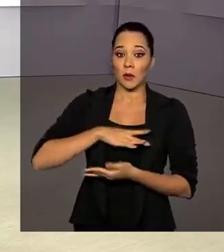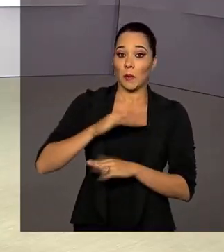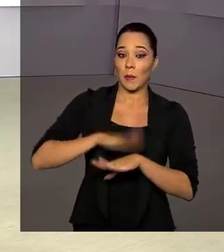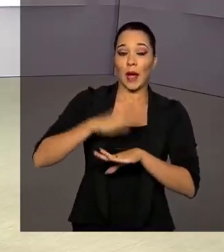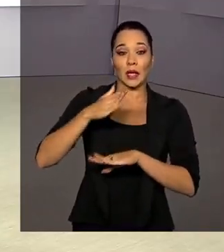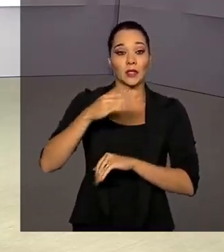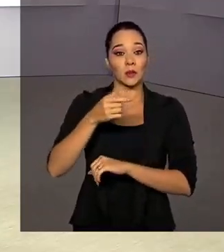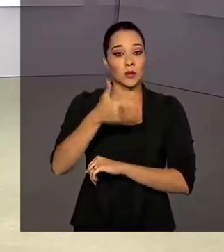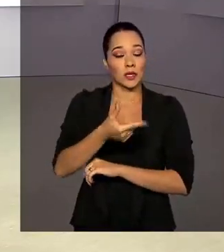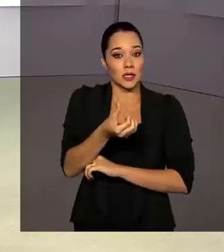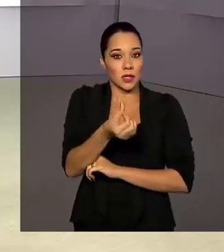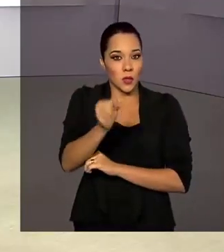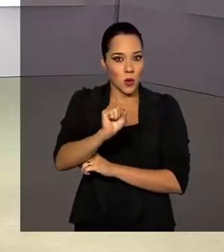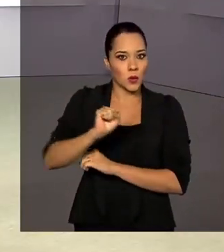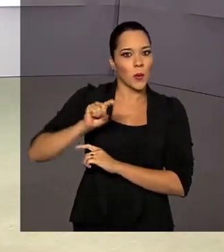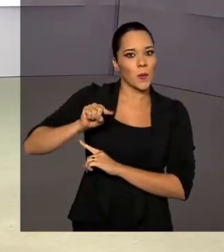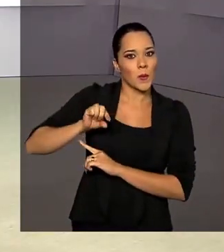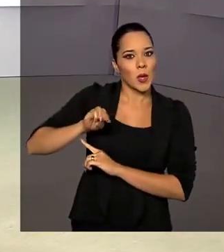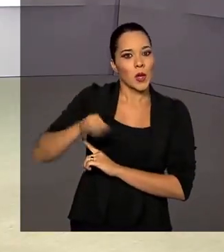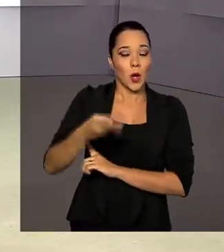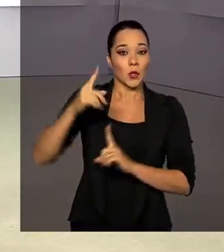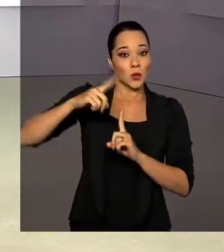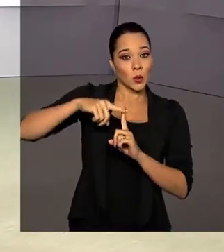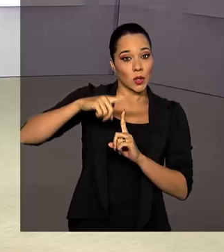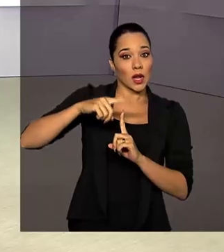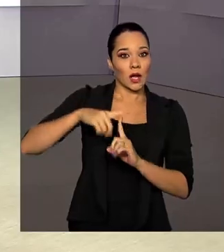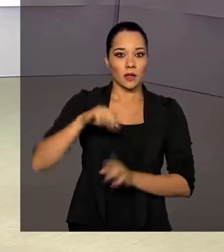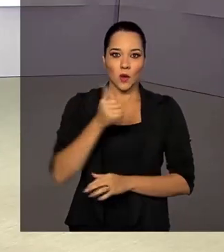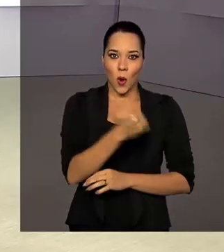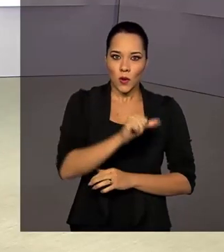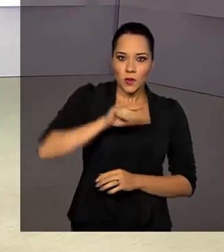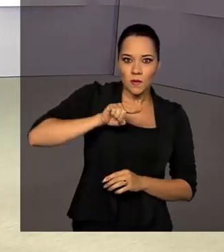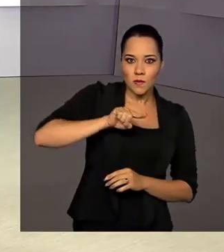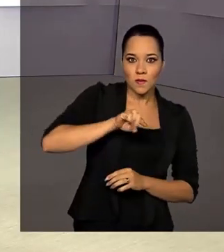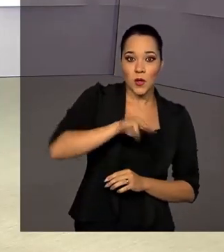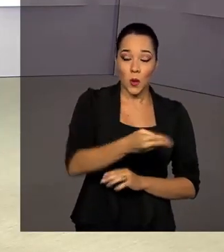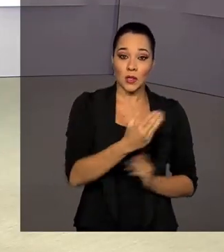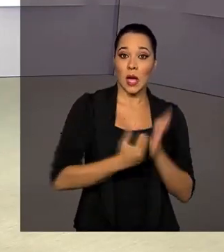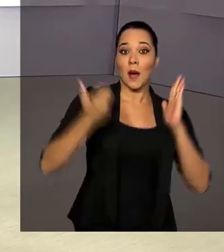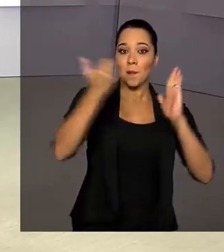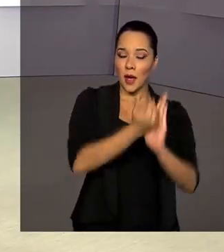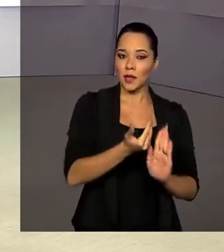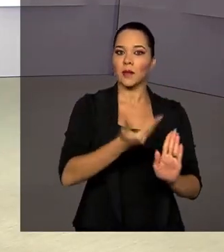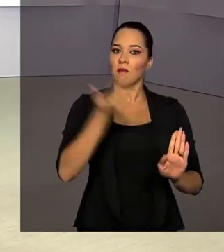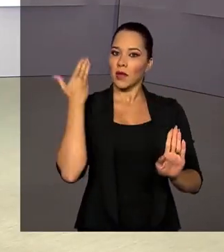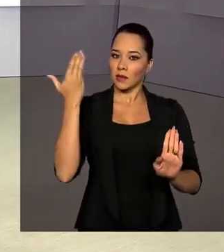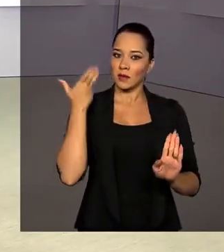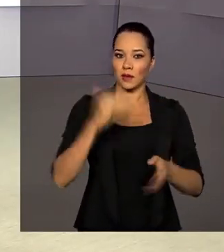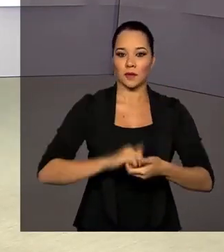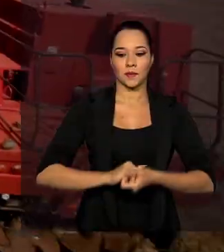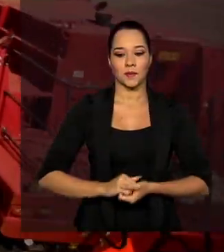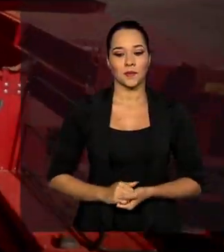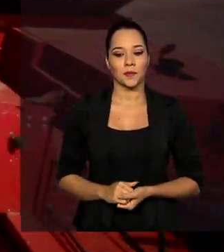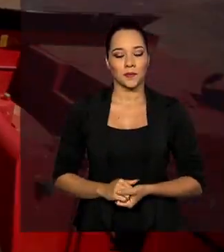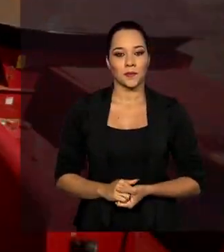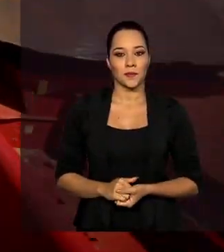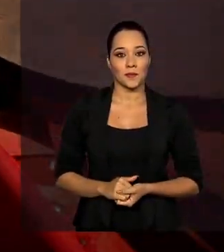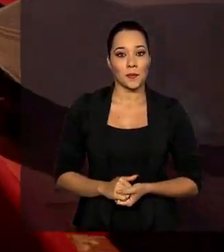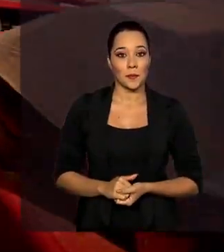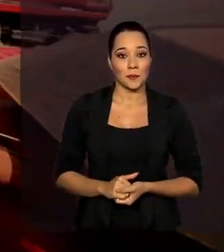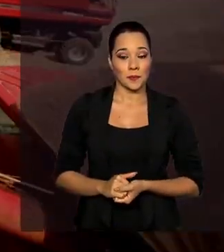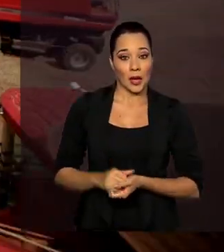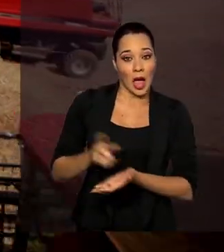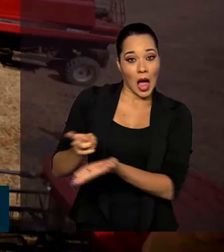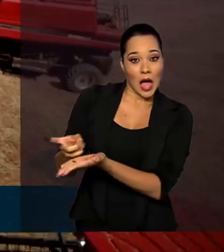milhões de toneladas. 11 milhões de toneladas a mais em relação à temporada anterior. A